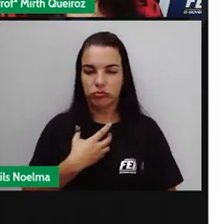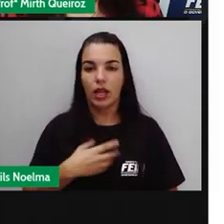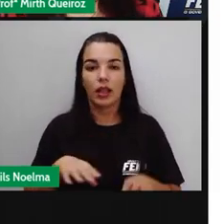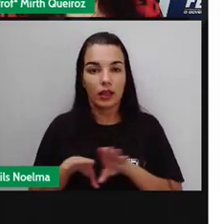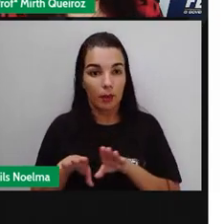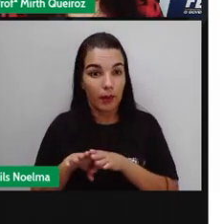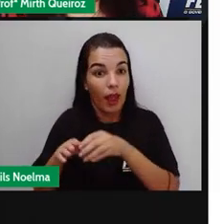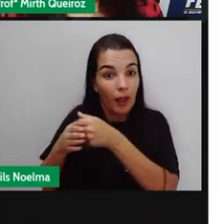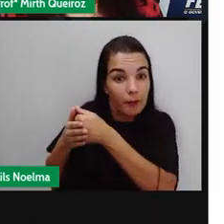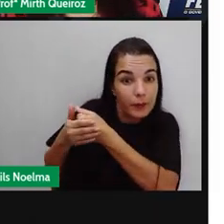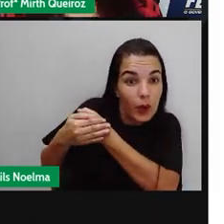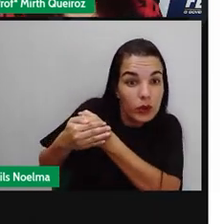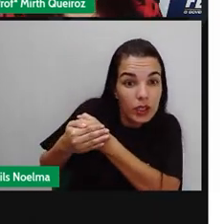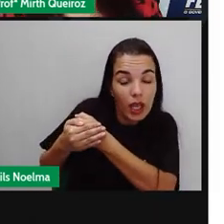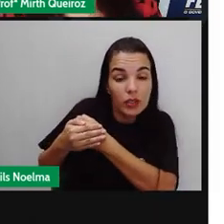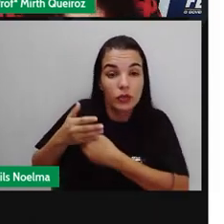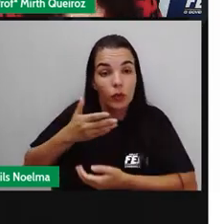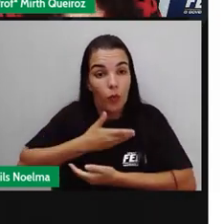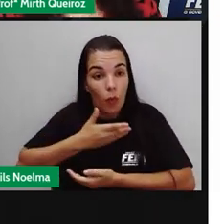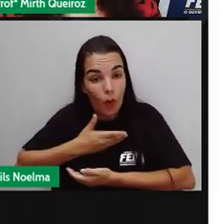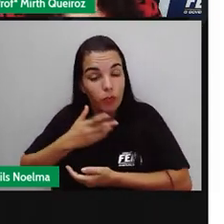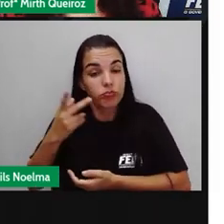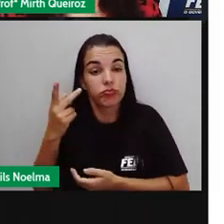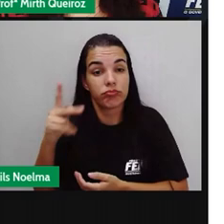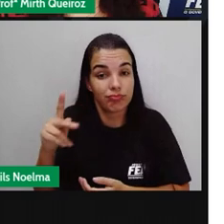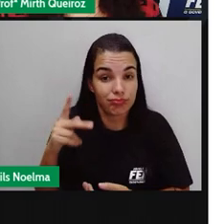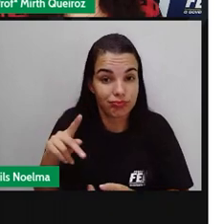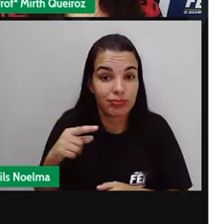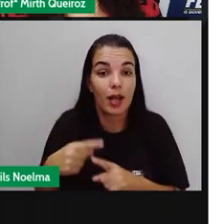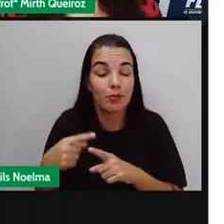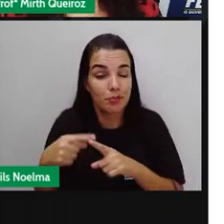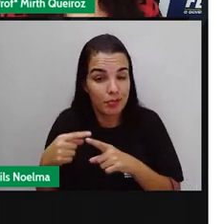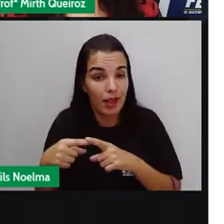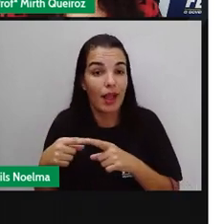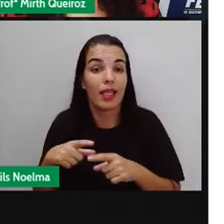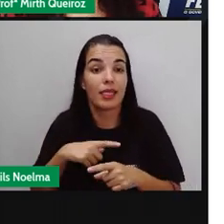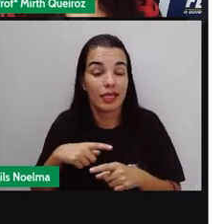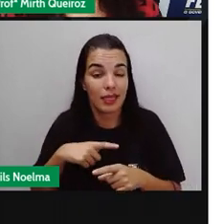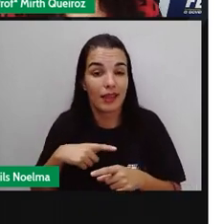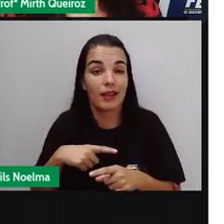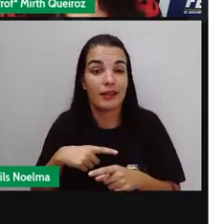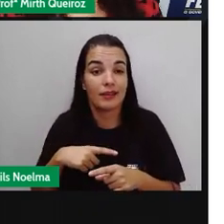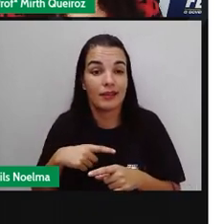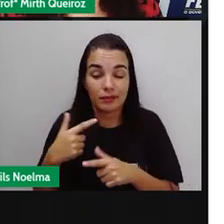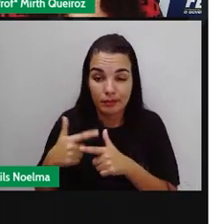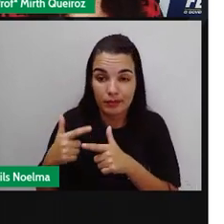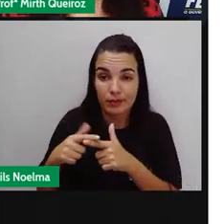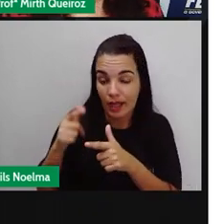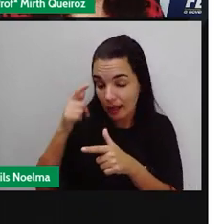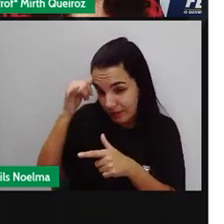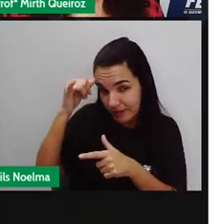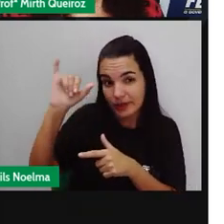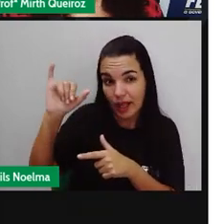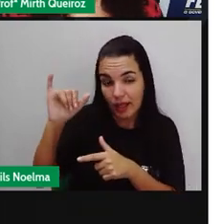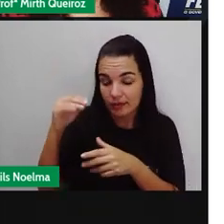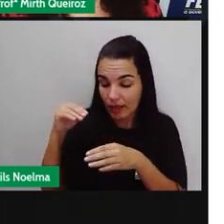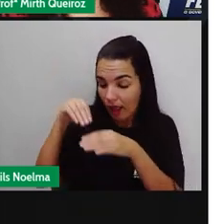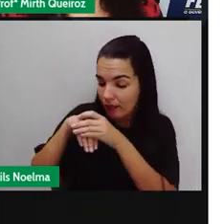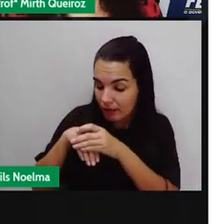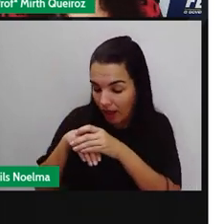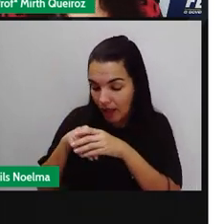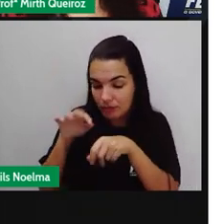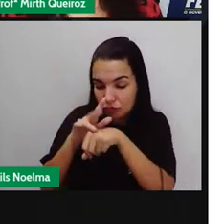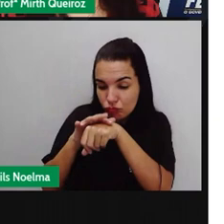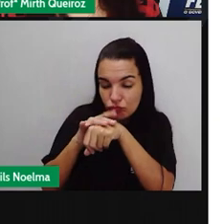esses micro-organismos, porque ele elimina esse micro-organismo a partir de sua acidez. Além disso, nós também